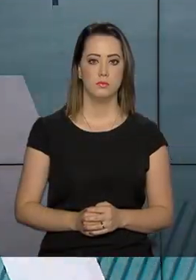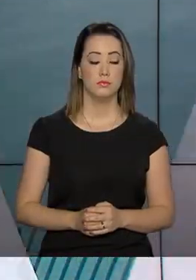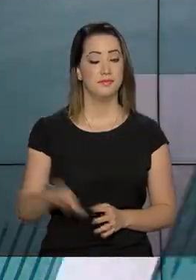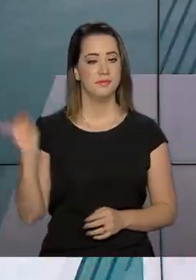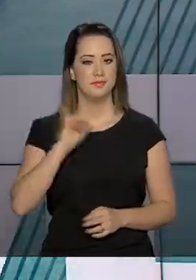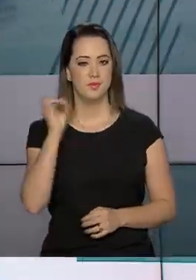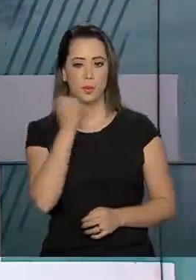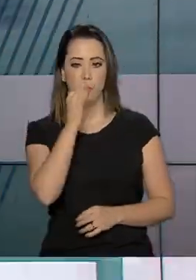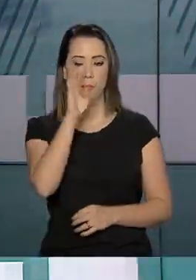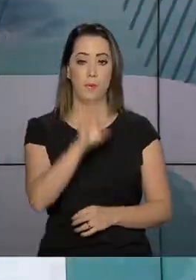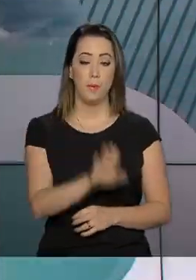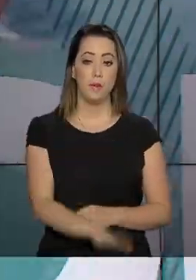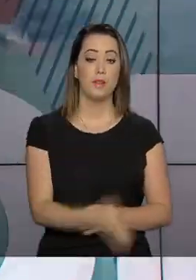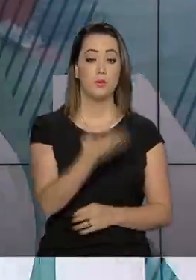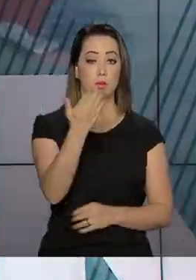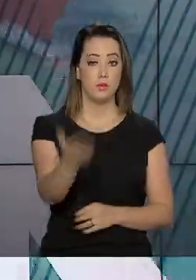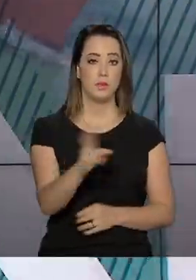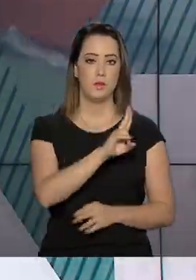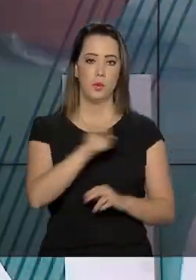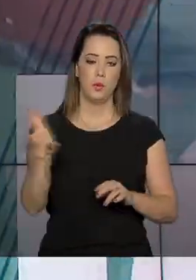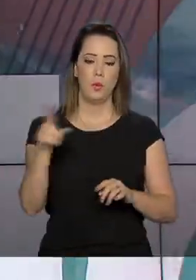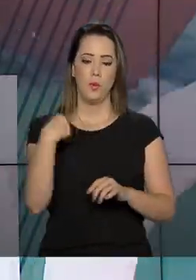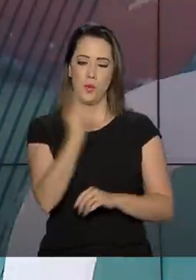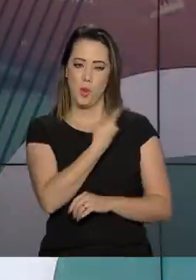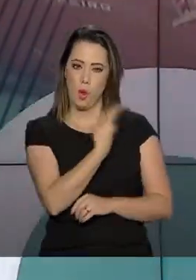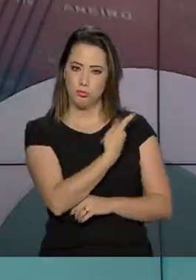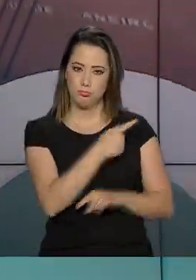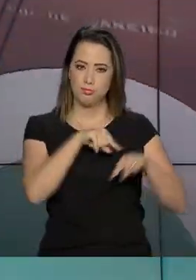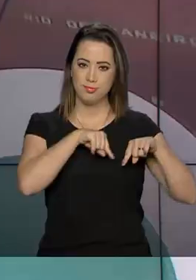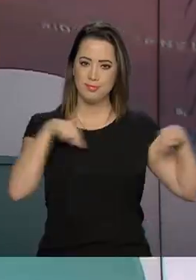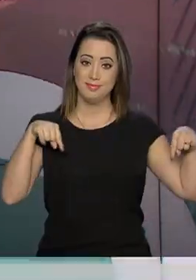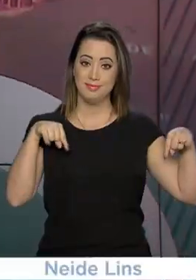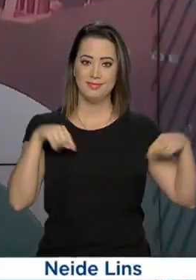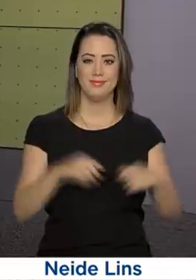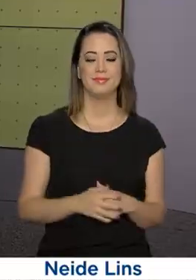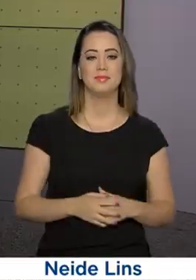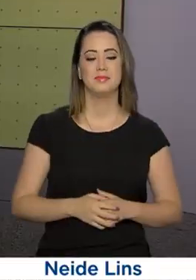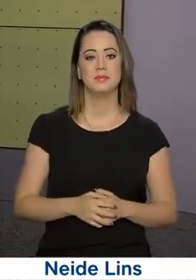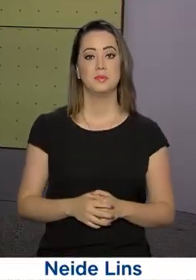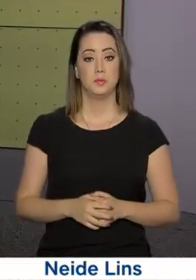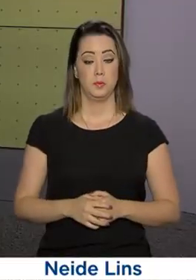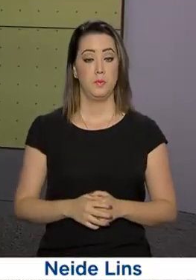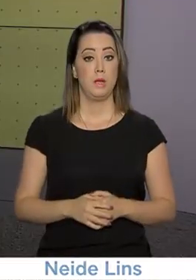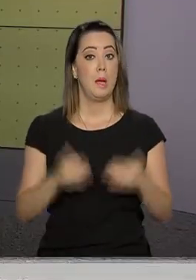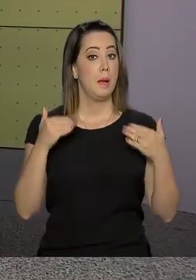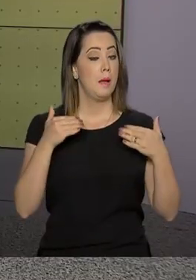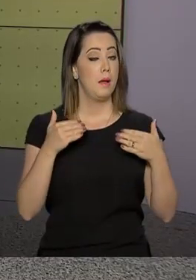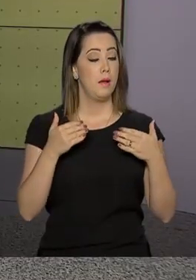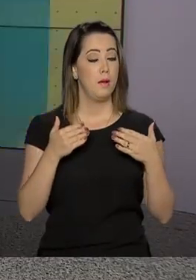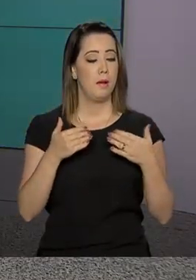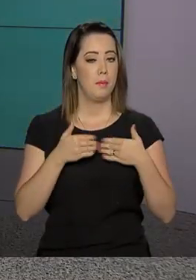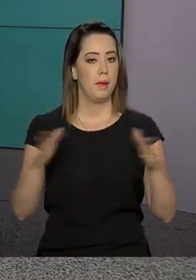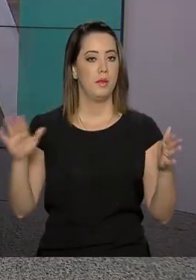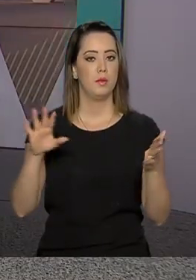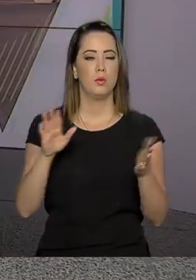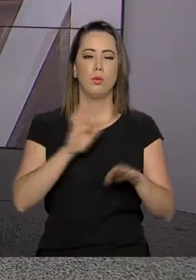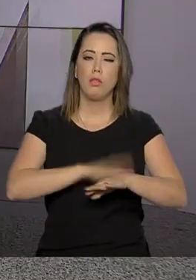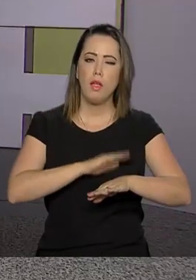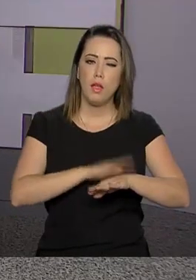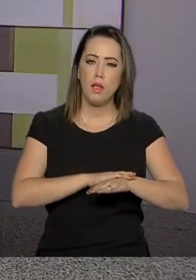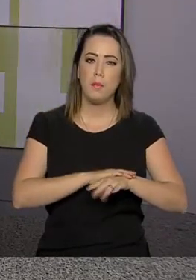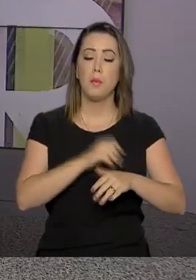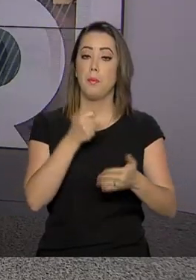Olá, boa tarde para você. Eu sou Roberto Camargo e está no ar o Governo Agora. Aberto o período para a renegociação de